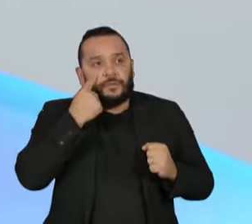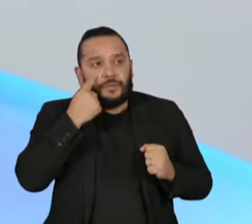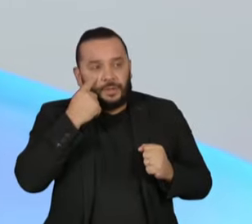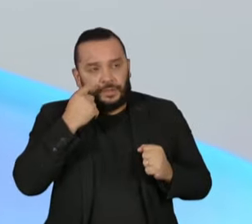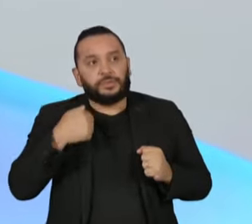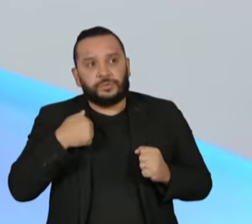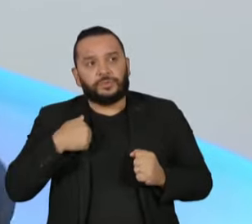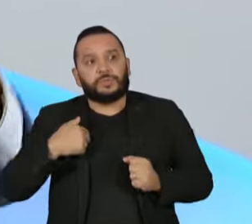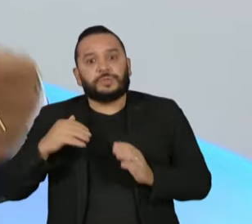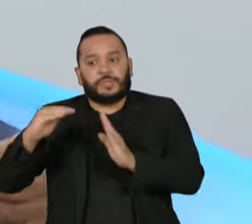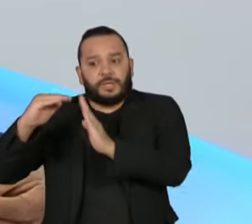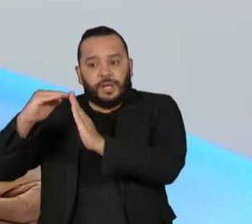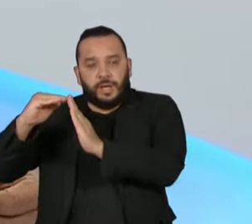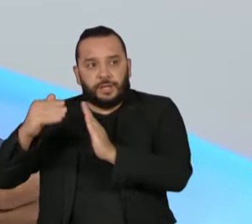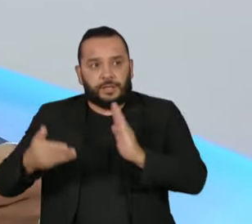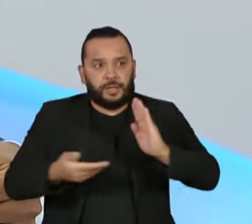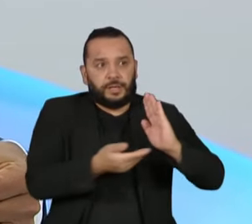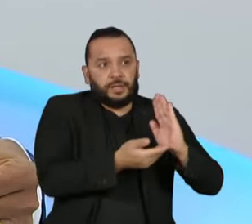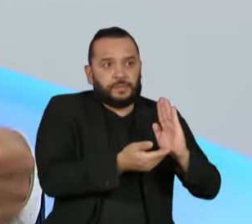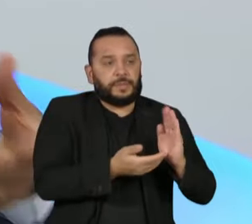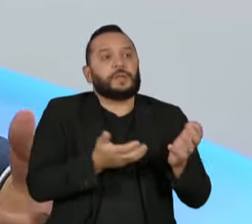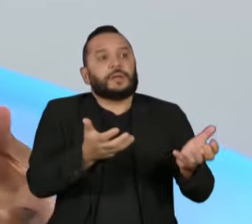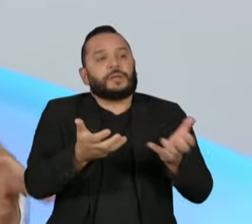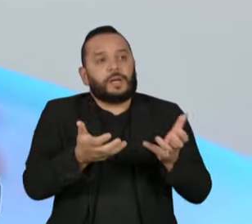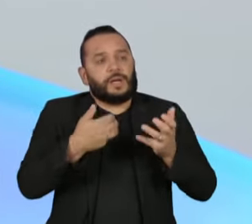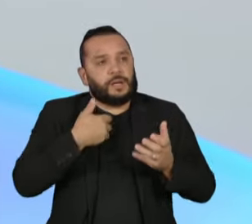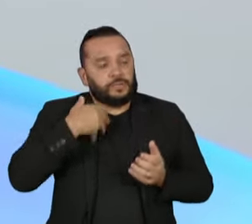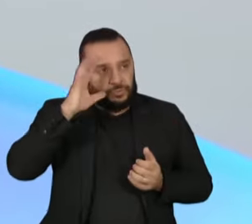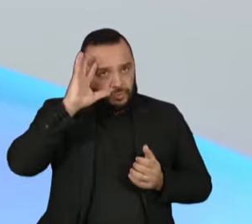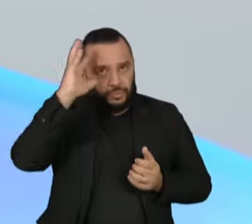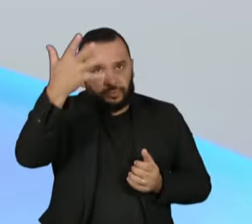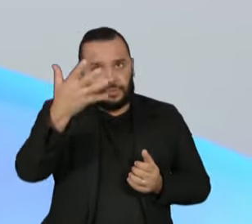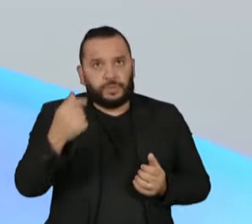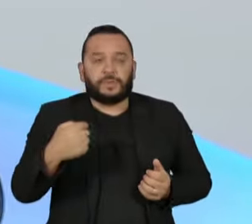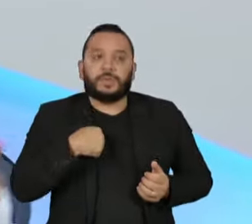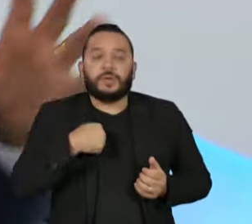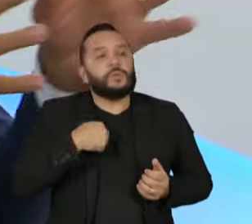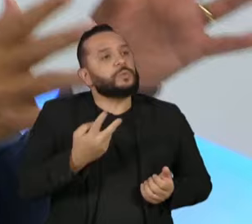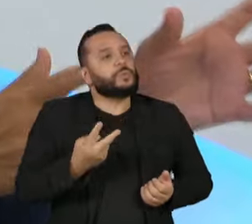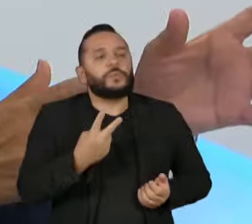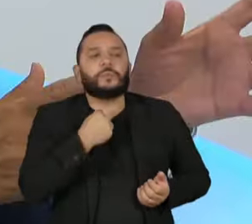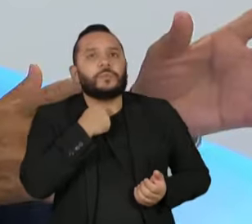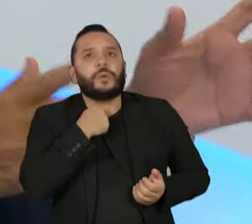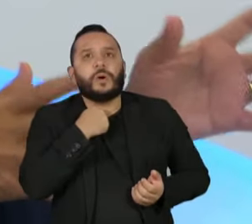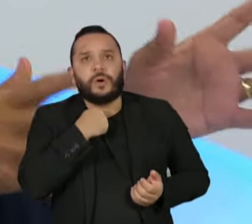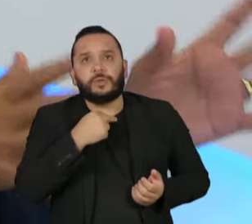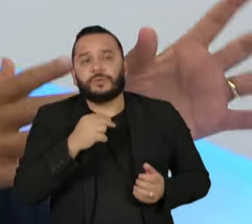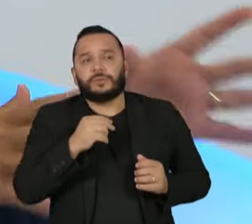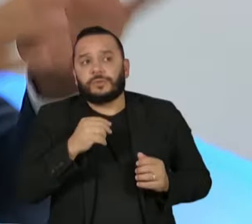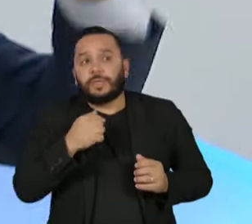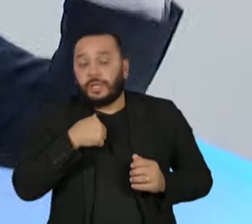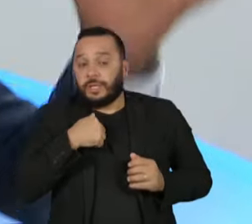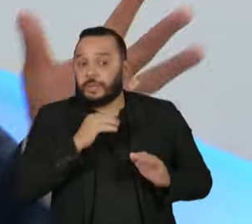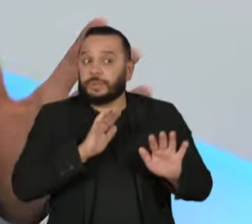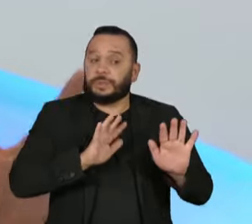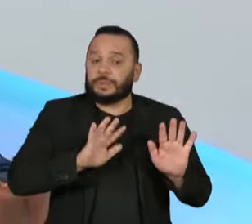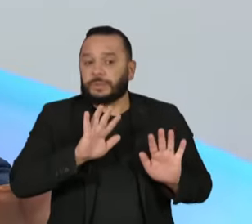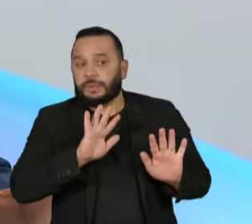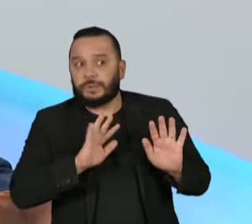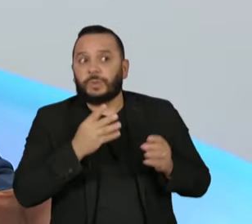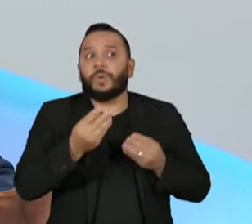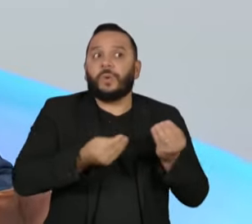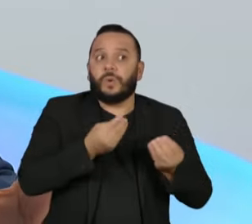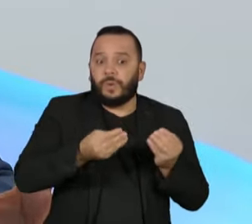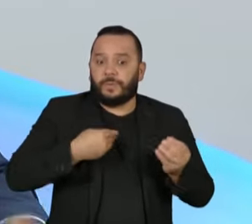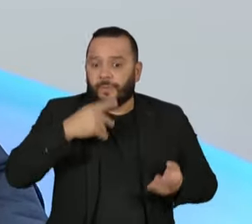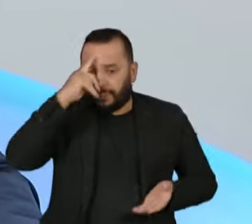Senado e na Câmara para encontrar uma solução. Não posso negar que também tenho um receio sobre qual a decisão